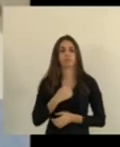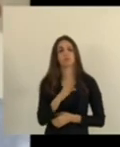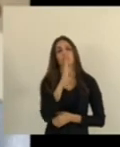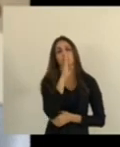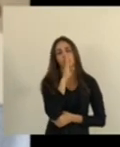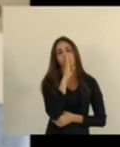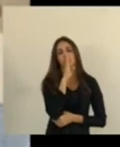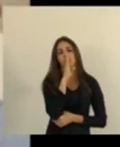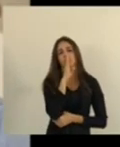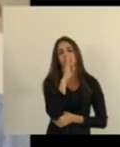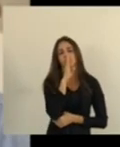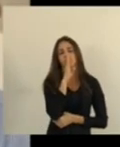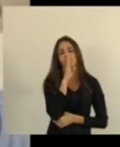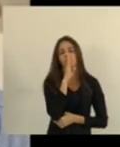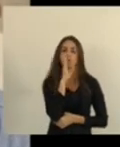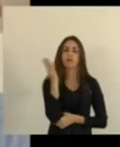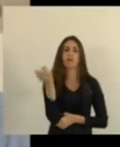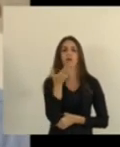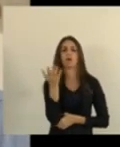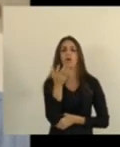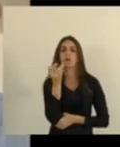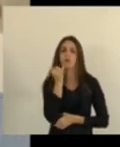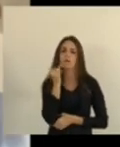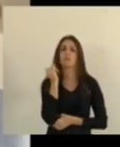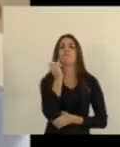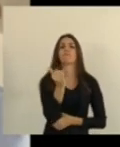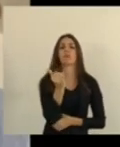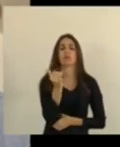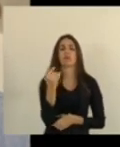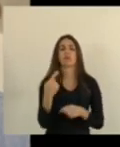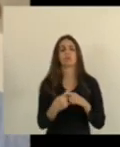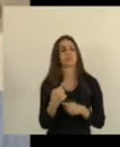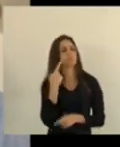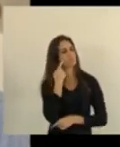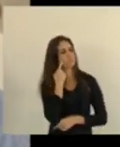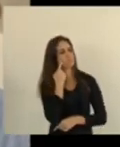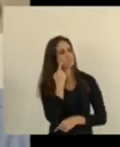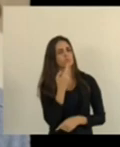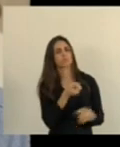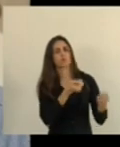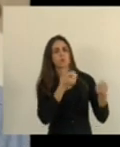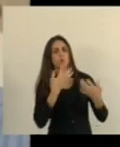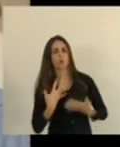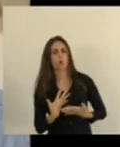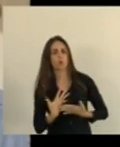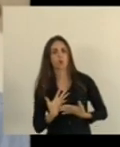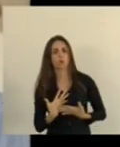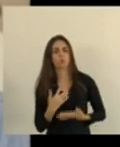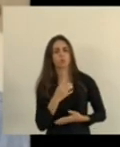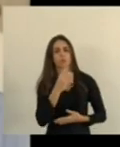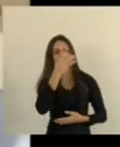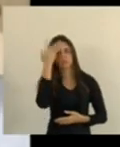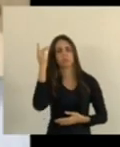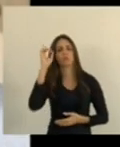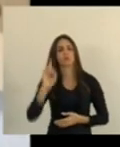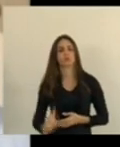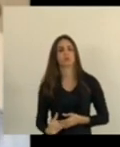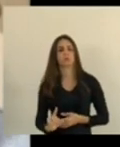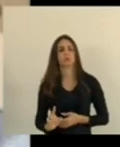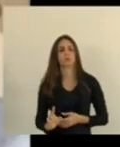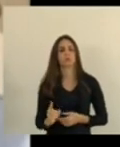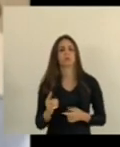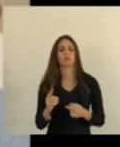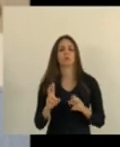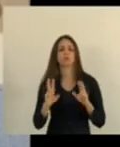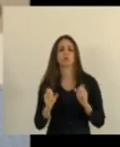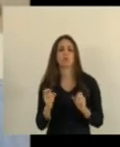mas resolvi quebrar esse silêncio quando eu vi um relato dos diretores do hospital sobre a idas